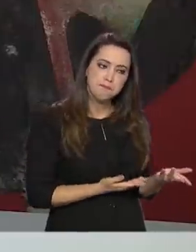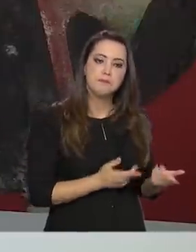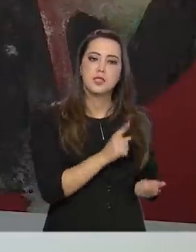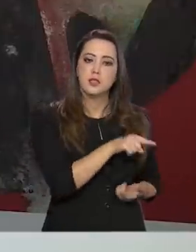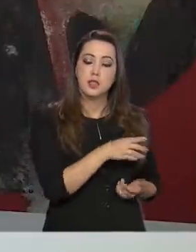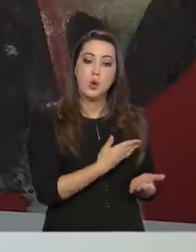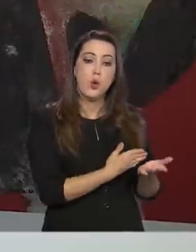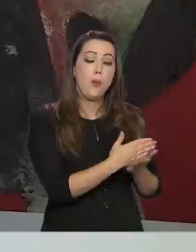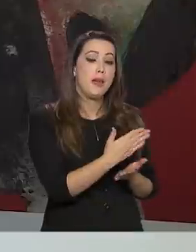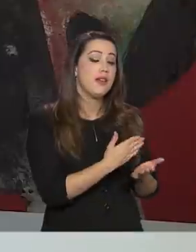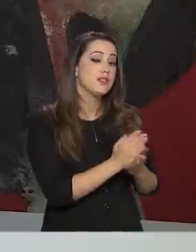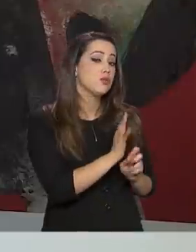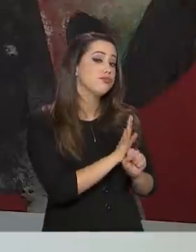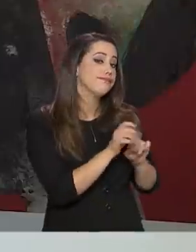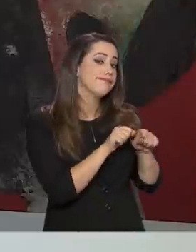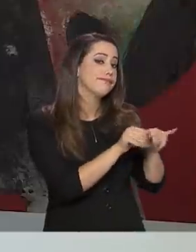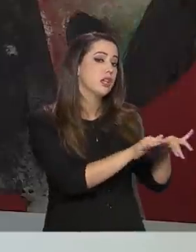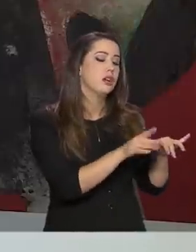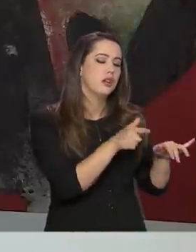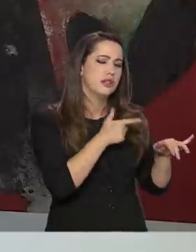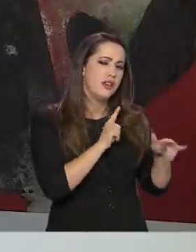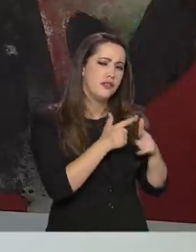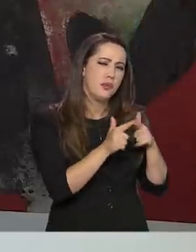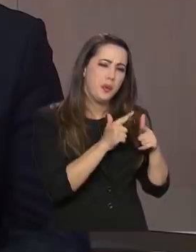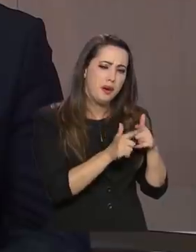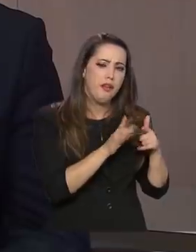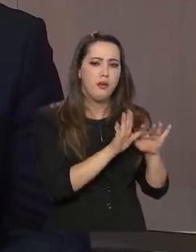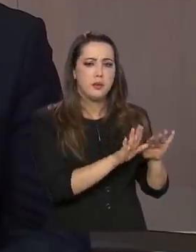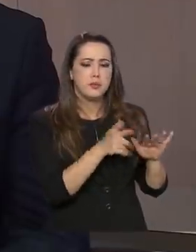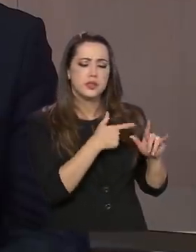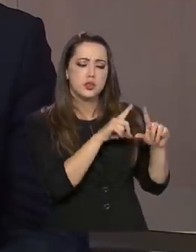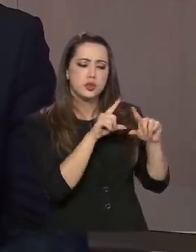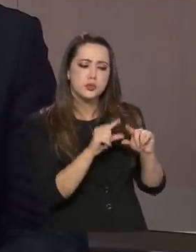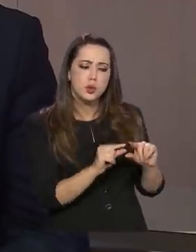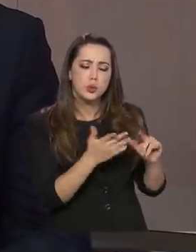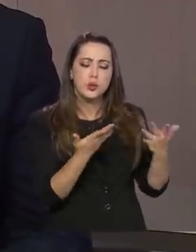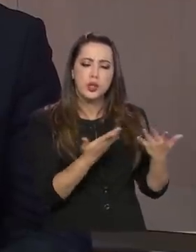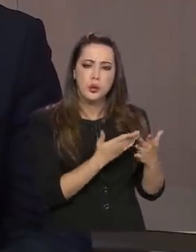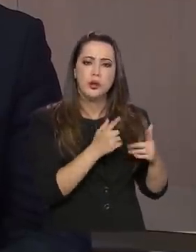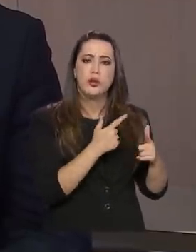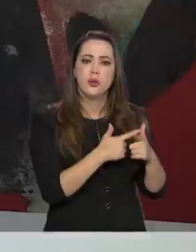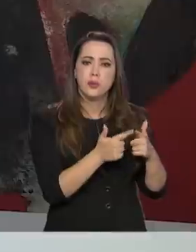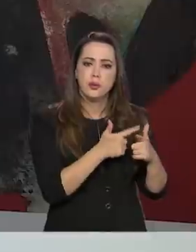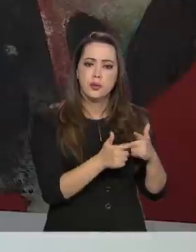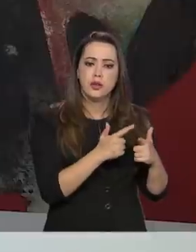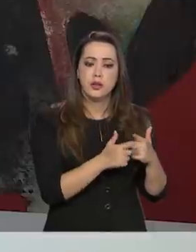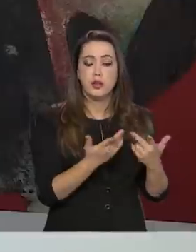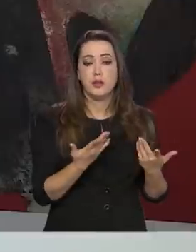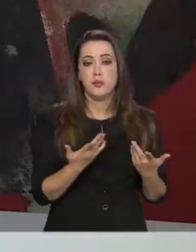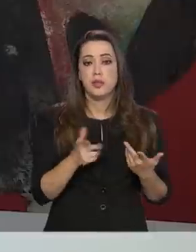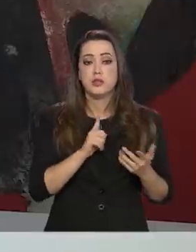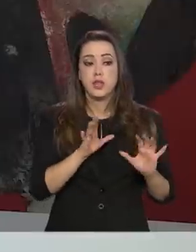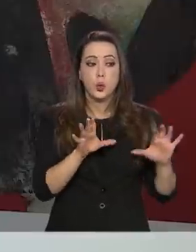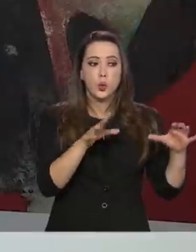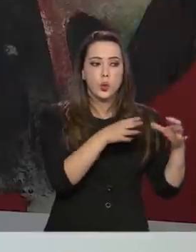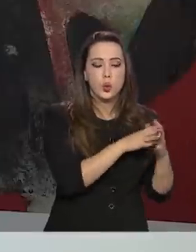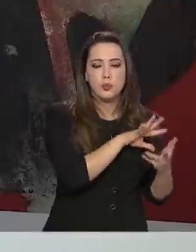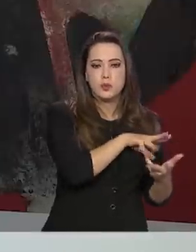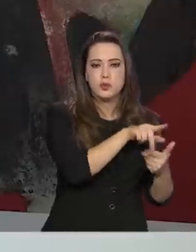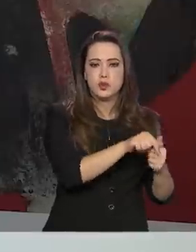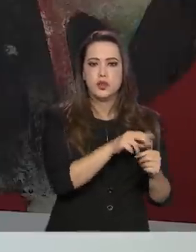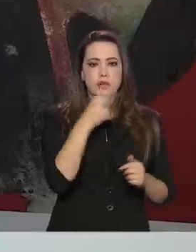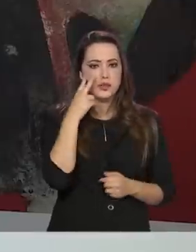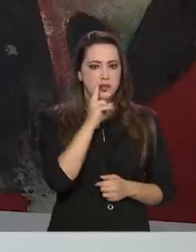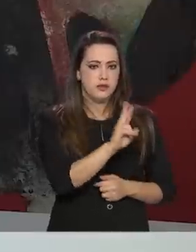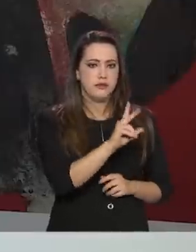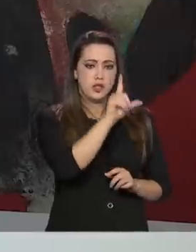no início da pandemia, ela vem se reduzindo. Foi sendo mitigada, abrandada. Você tem organismos internacionais prevendo uma queda do